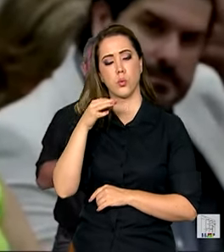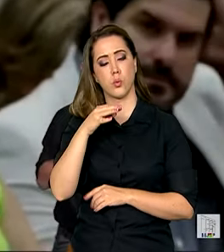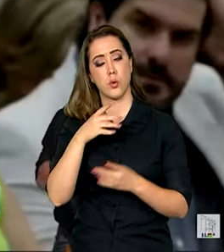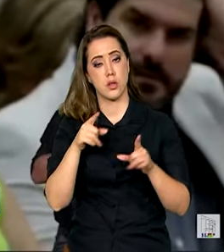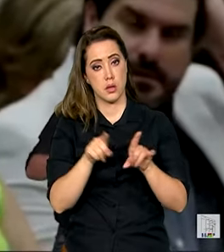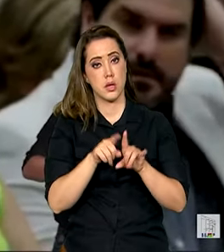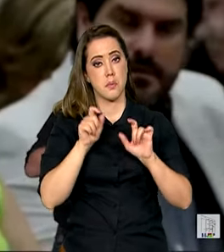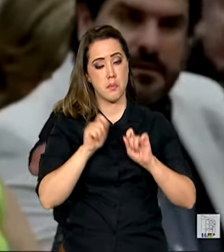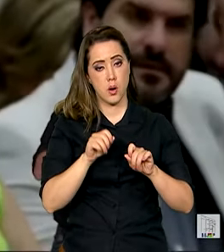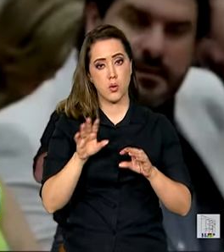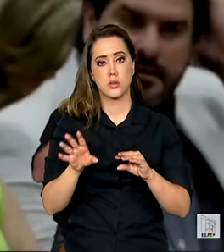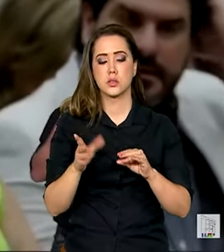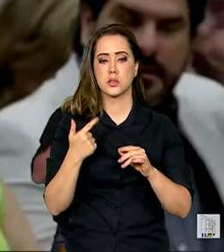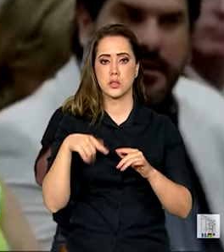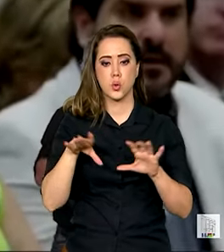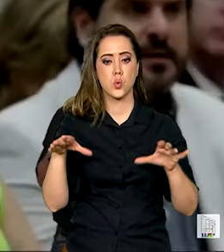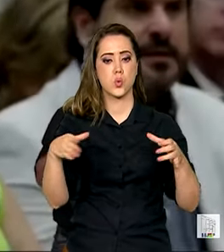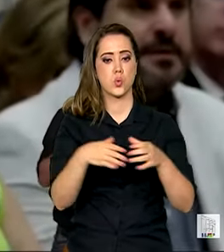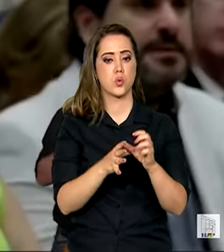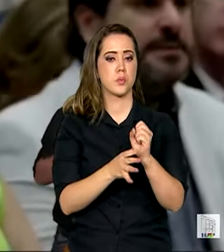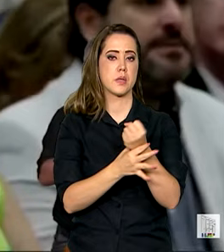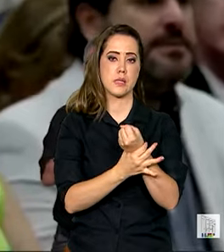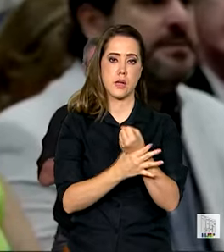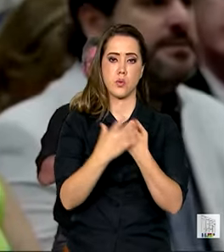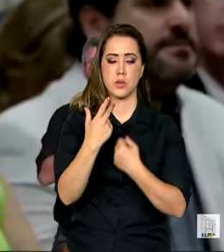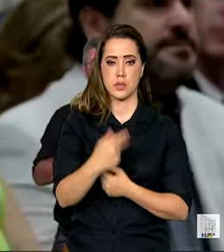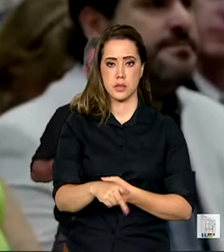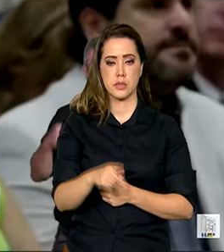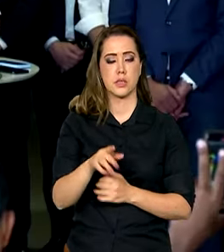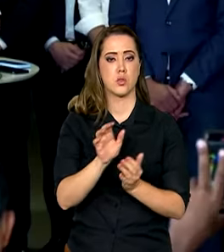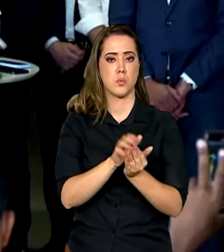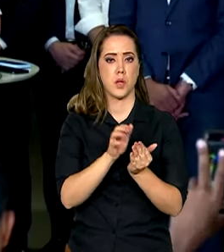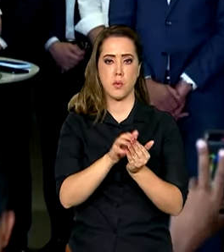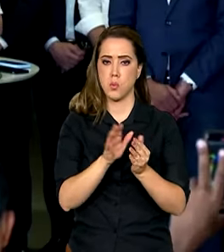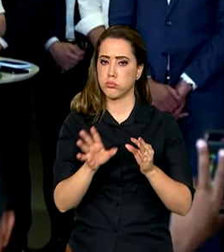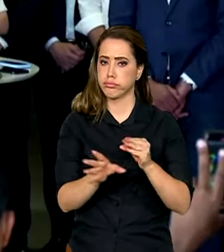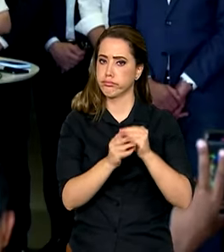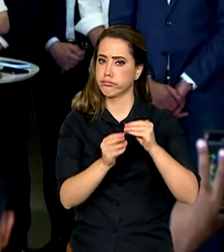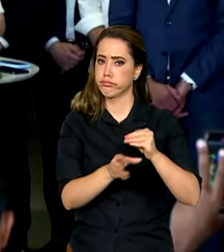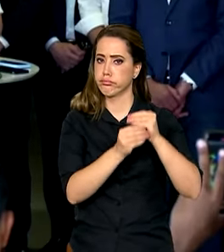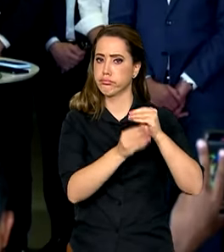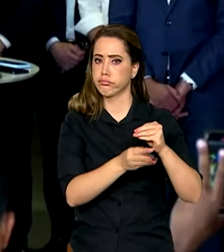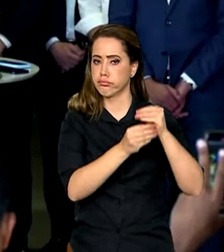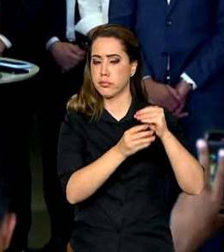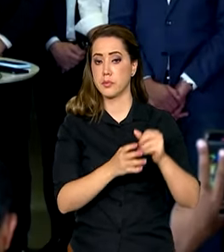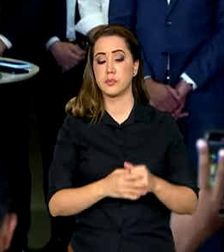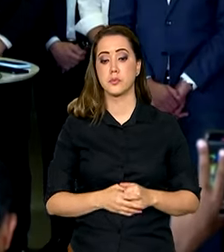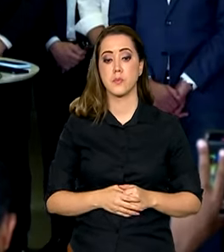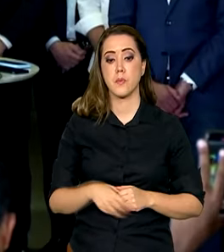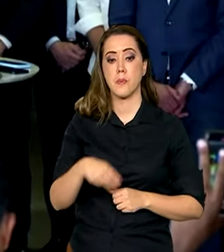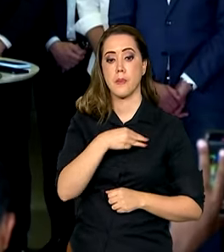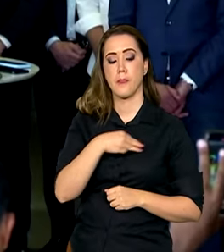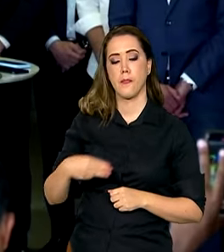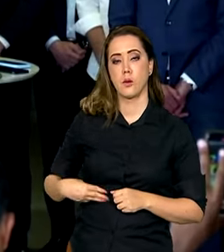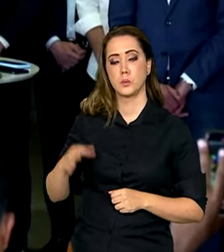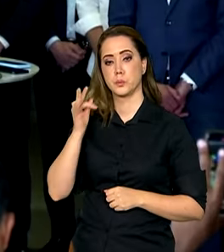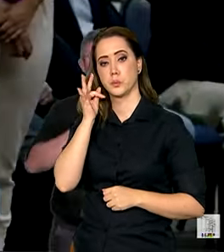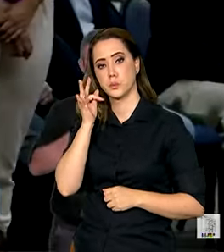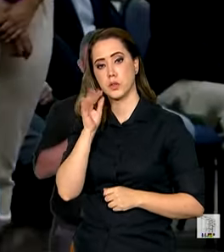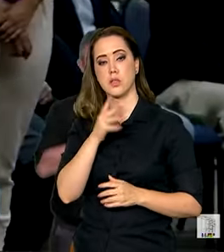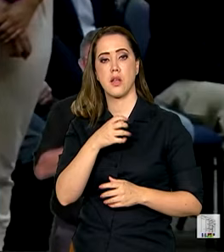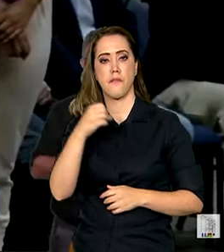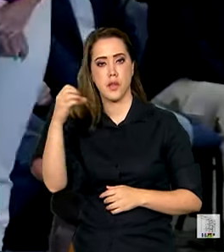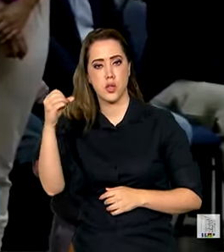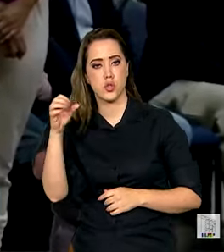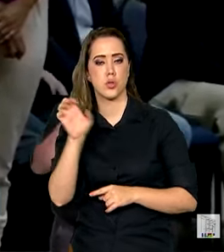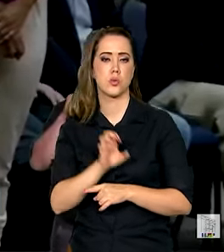incrementar o nosso time de segurança pública em Pernambuco. O ministro Flávio Dino está percorrendo todos os estados do